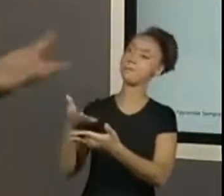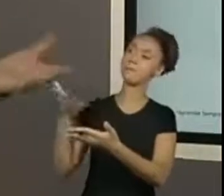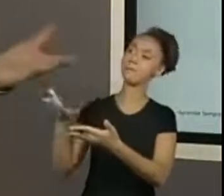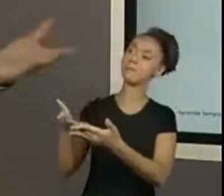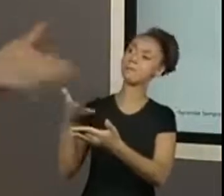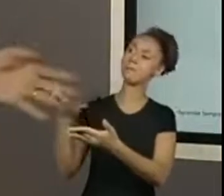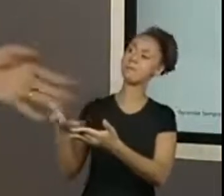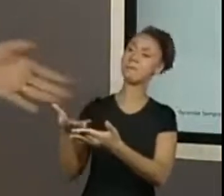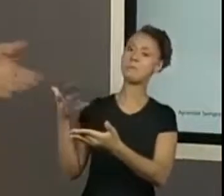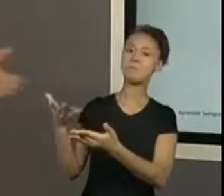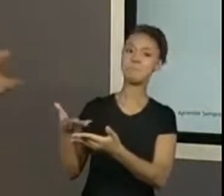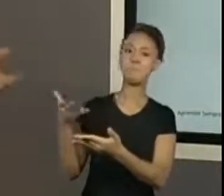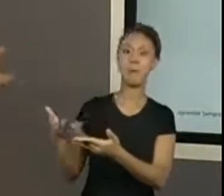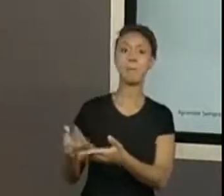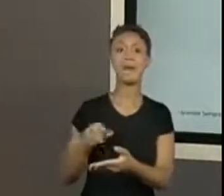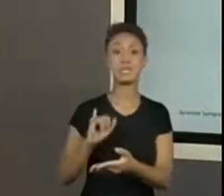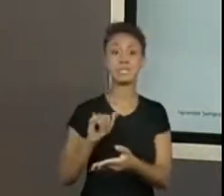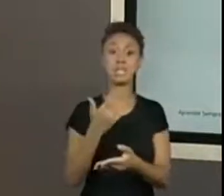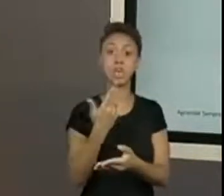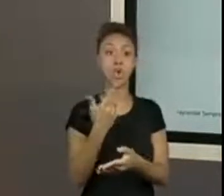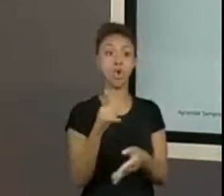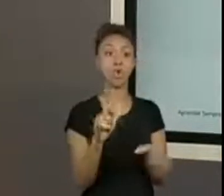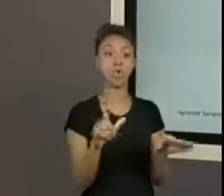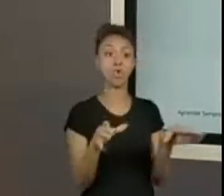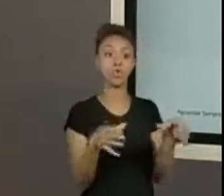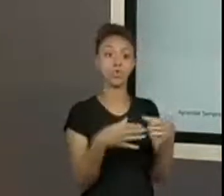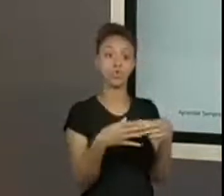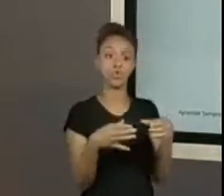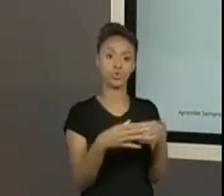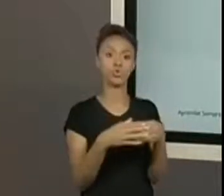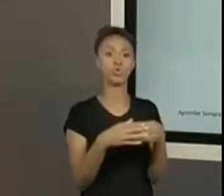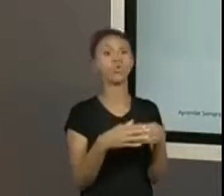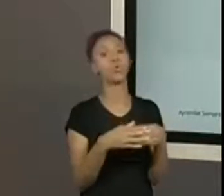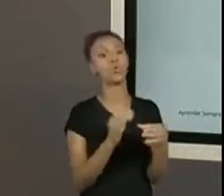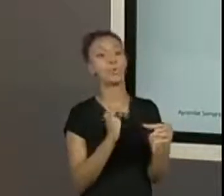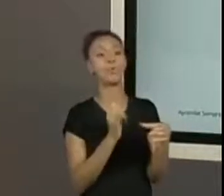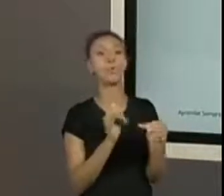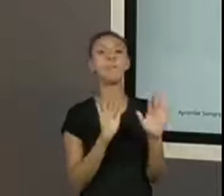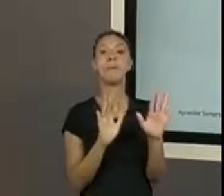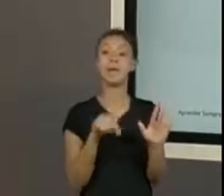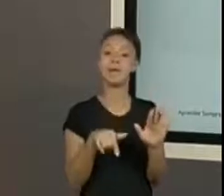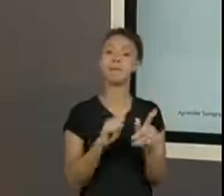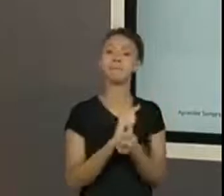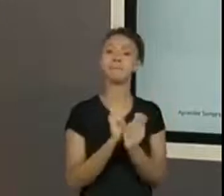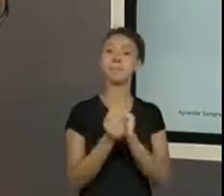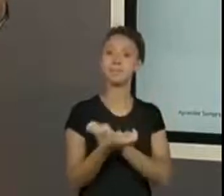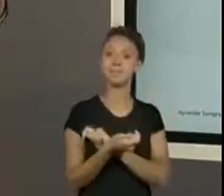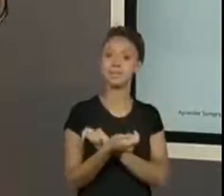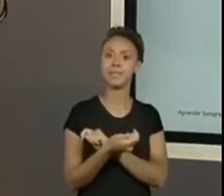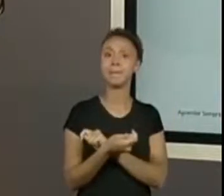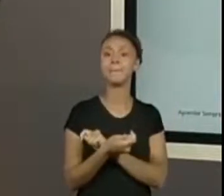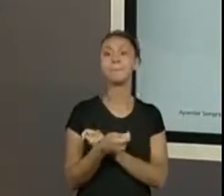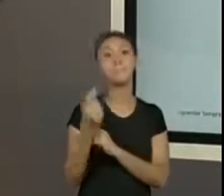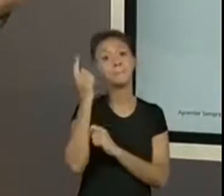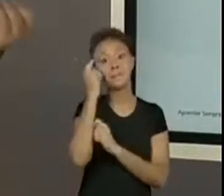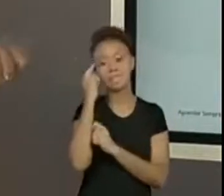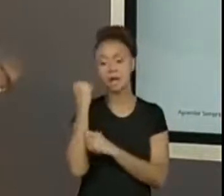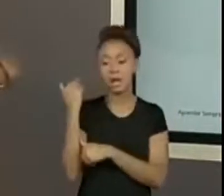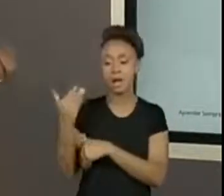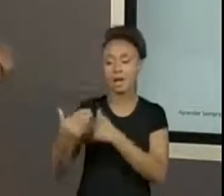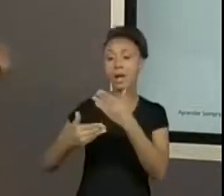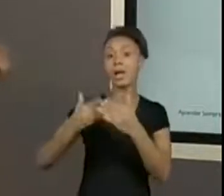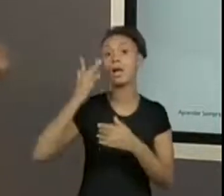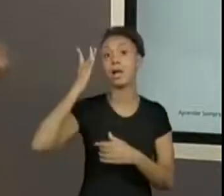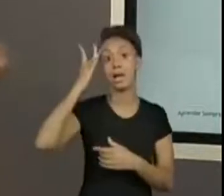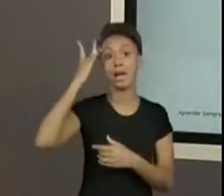para outra turma, se você estivesse no presencial. E aqui a gente fez um ajuste. Então, gente fez toda uma trajetória para amanhã chegar num dia de